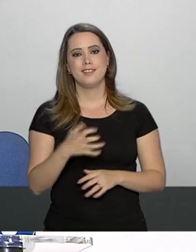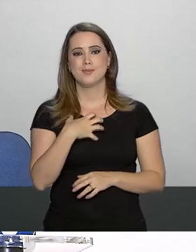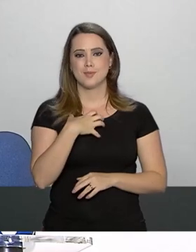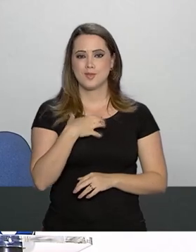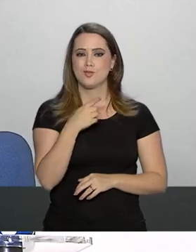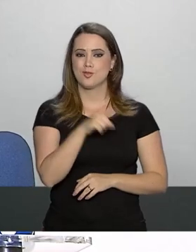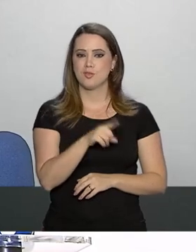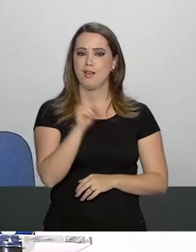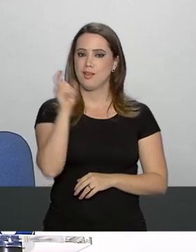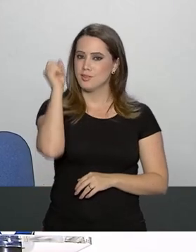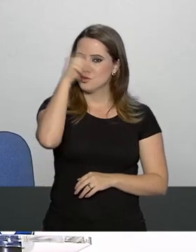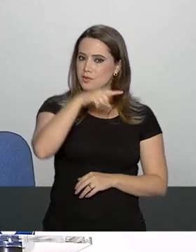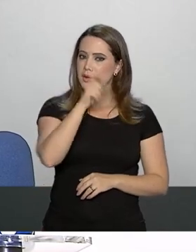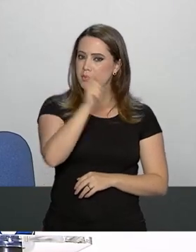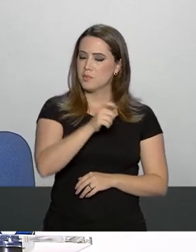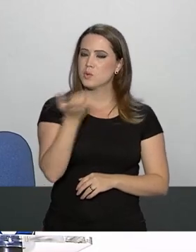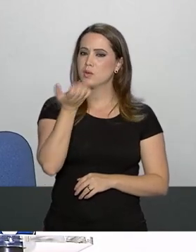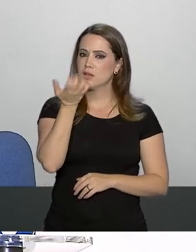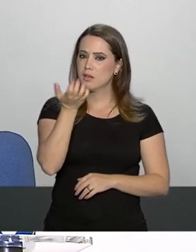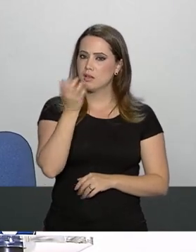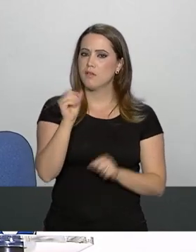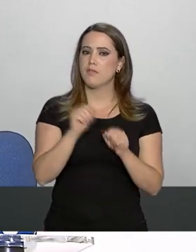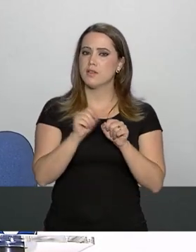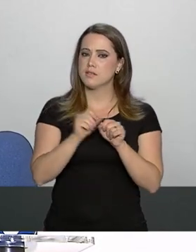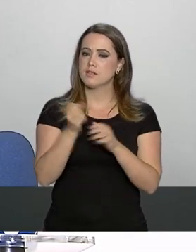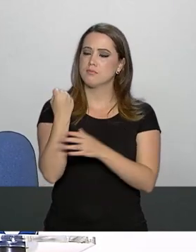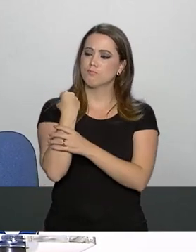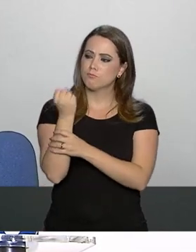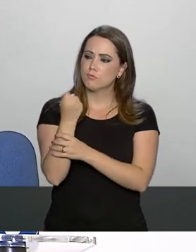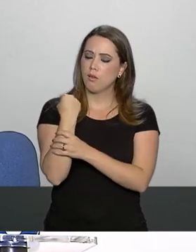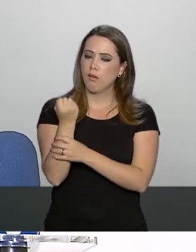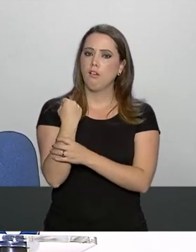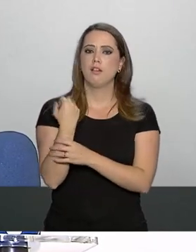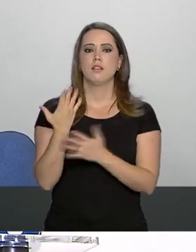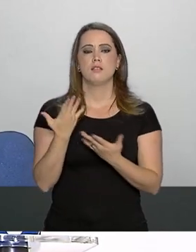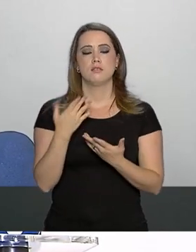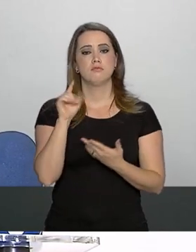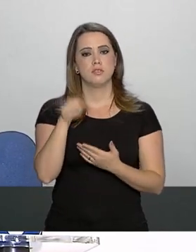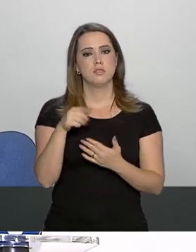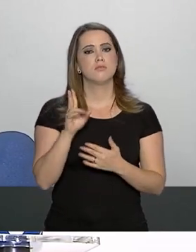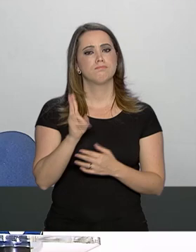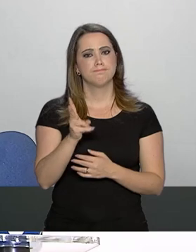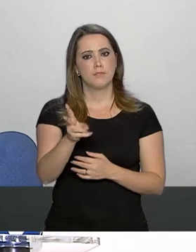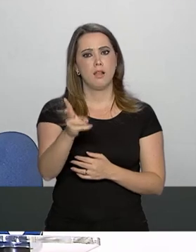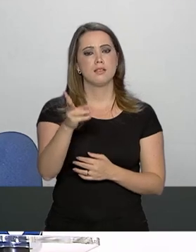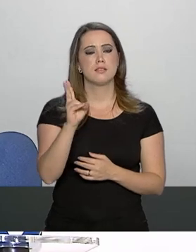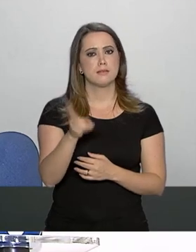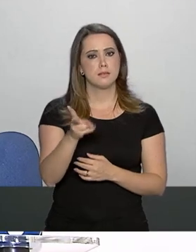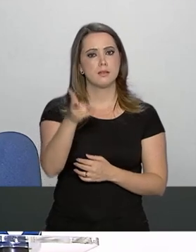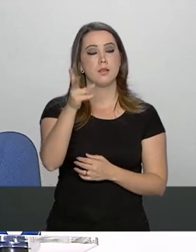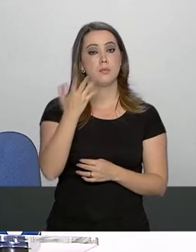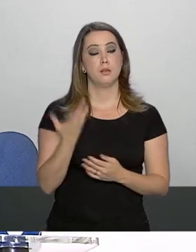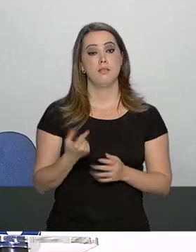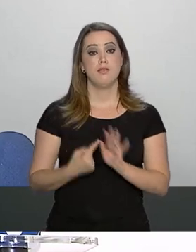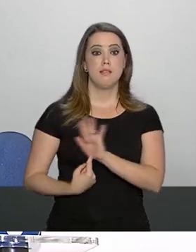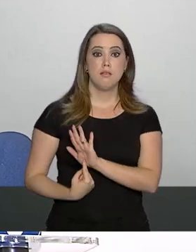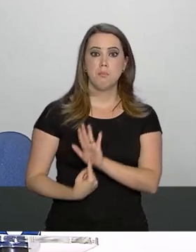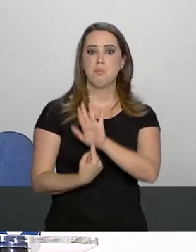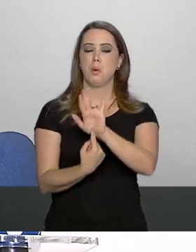é difícil o paciente querer fazer fisioterapia assim de uma forma tão intensa e ele demonstra